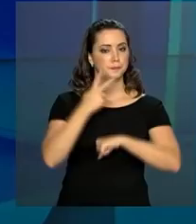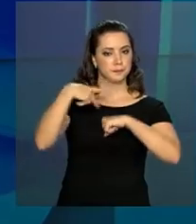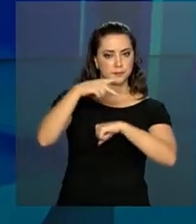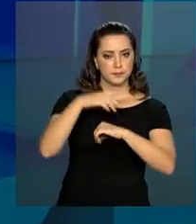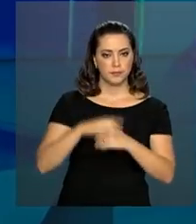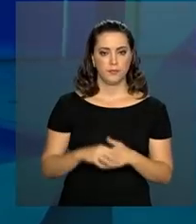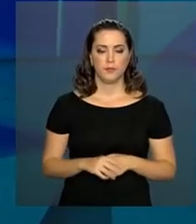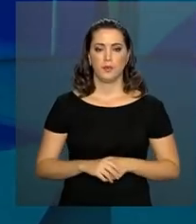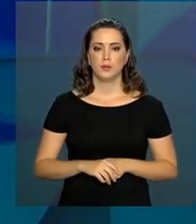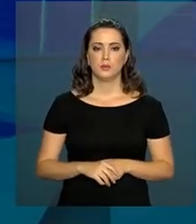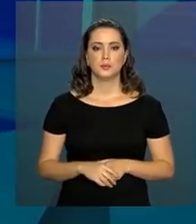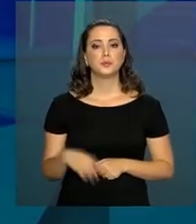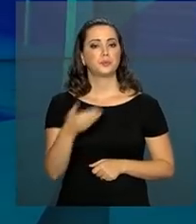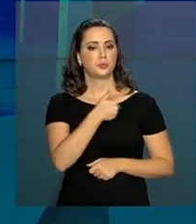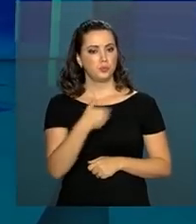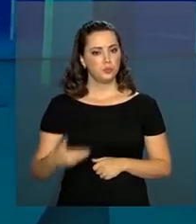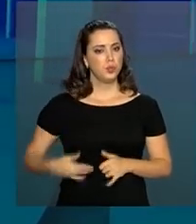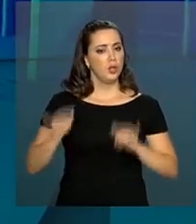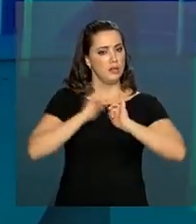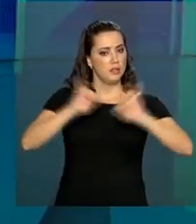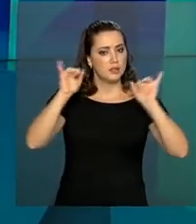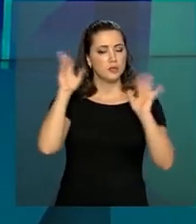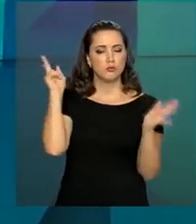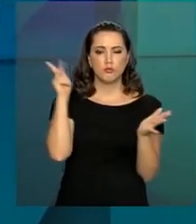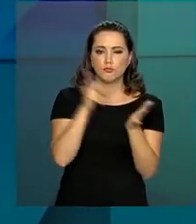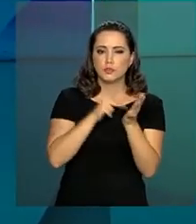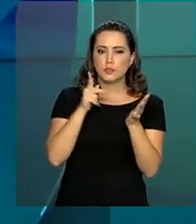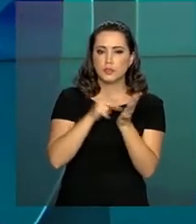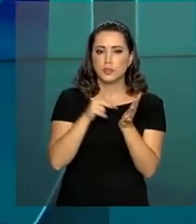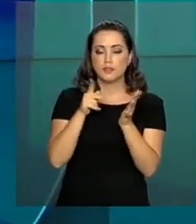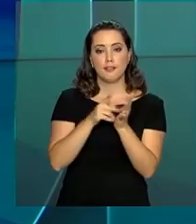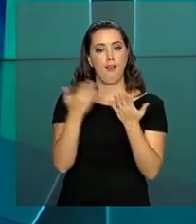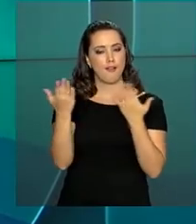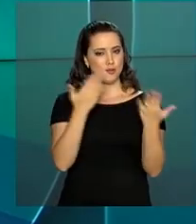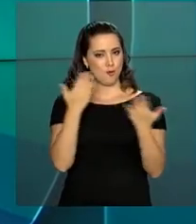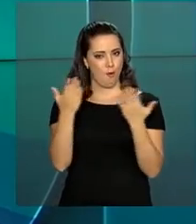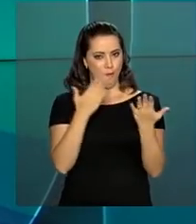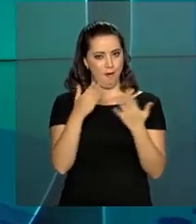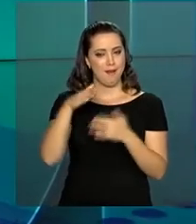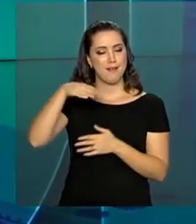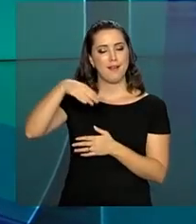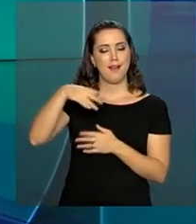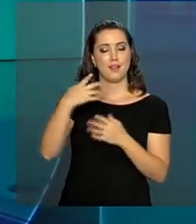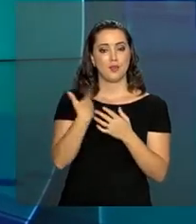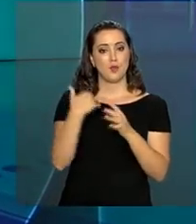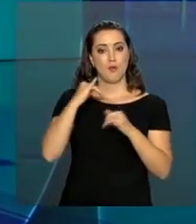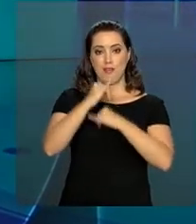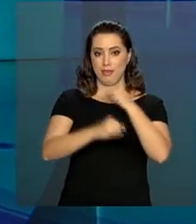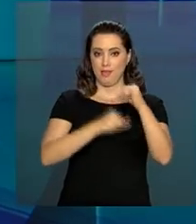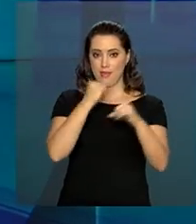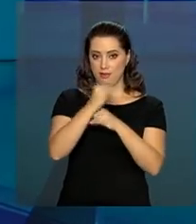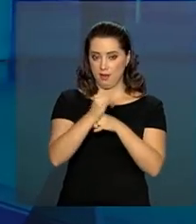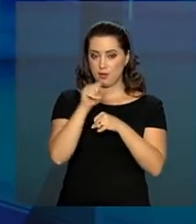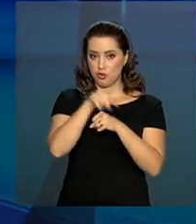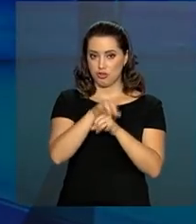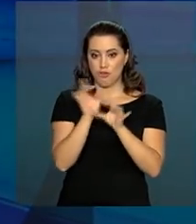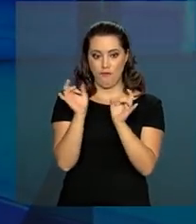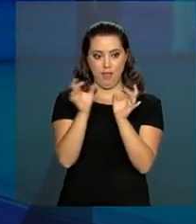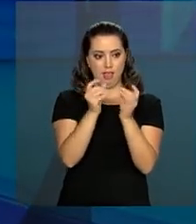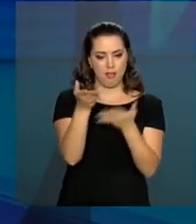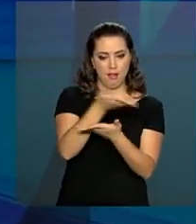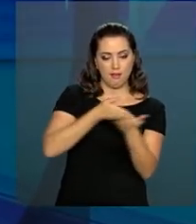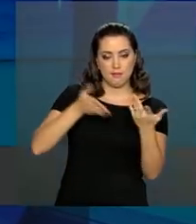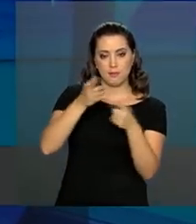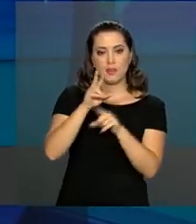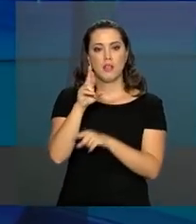E o governo está lançando um verdadeiro mercado livre entre os órgãos públicos. É o site reuse.gov.